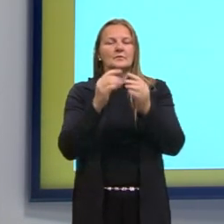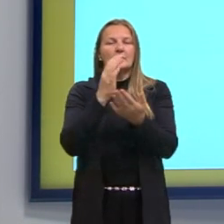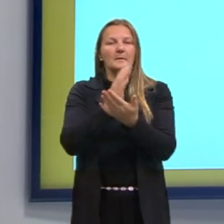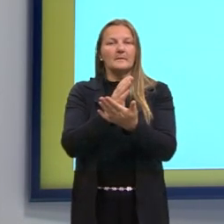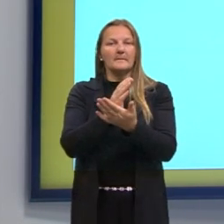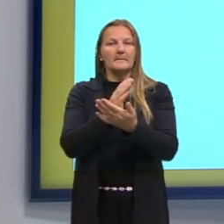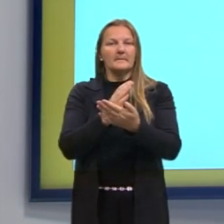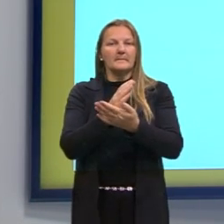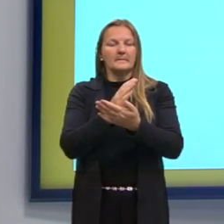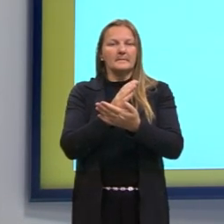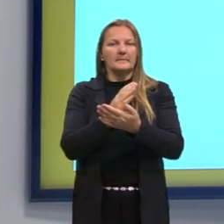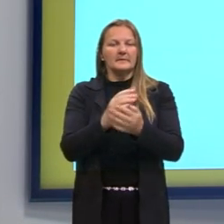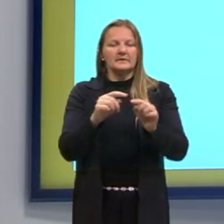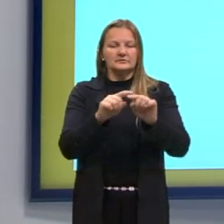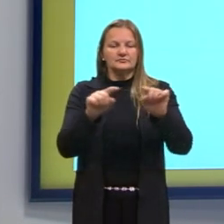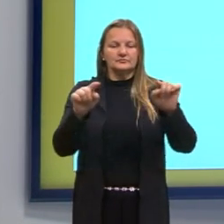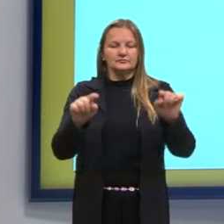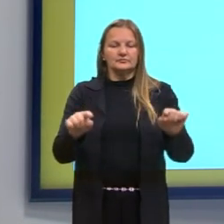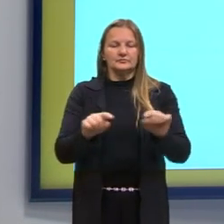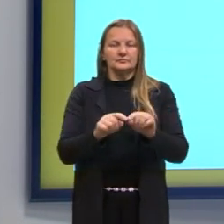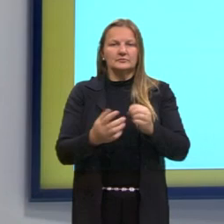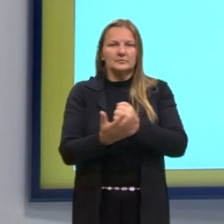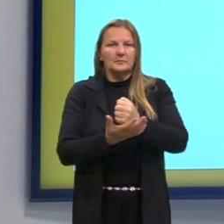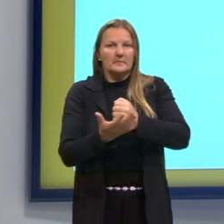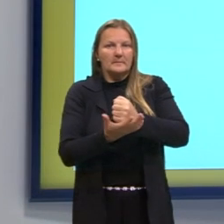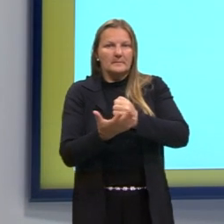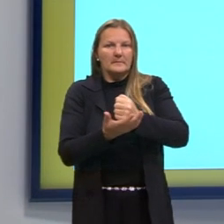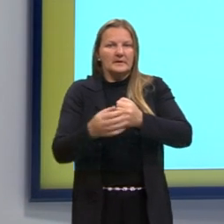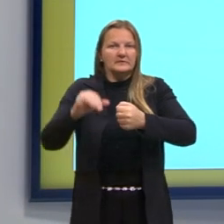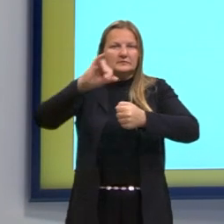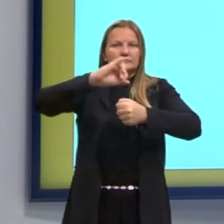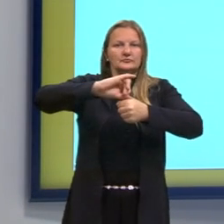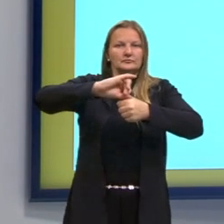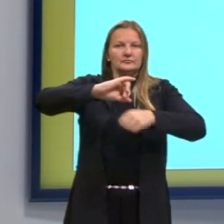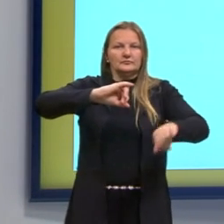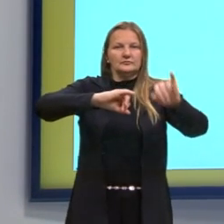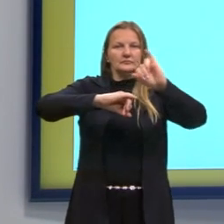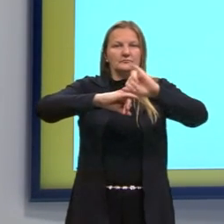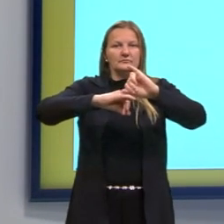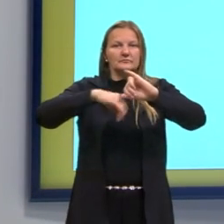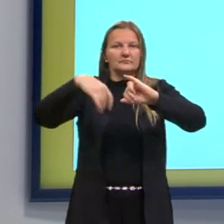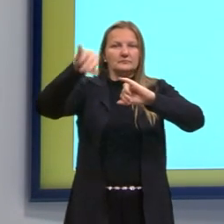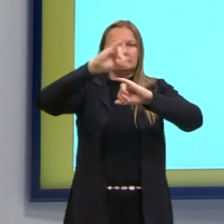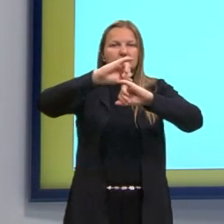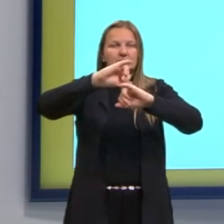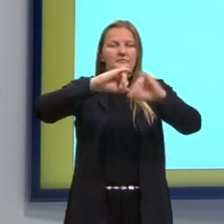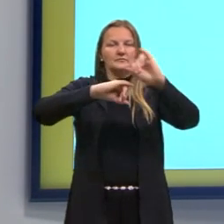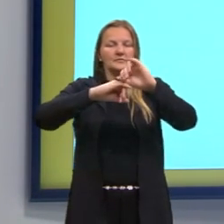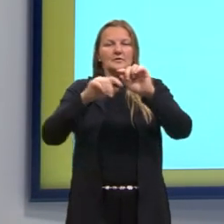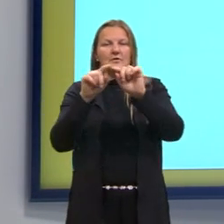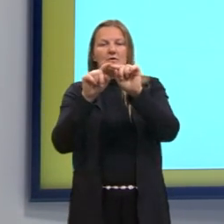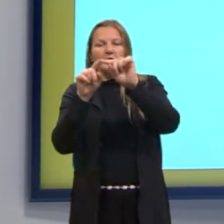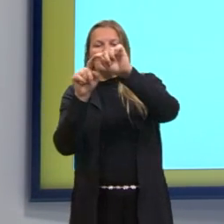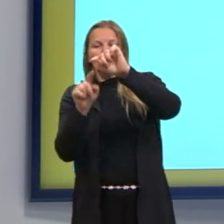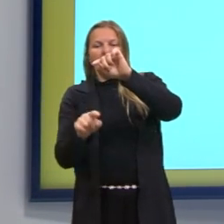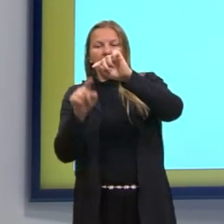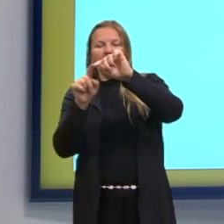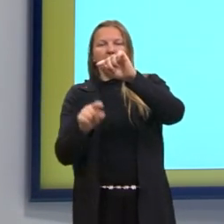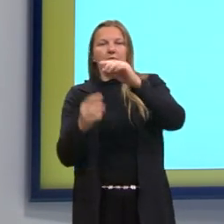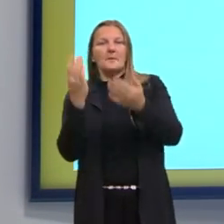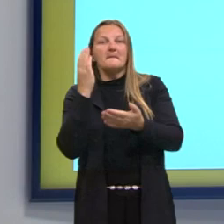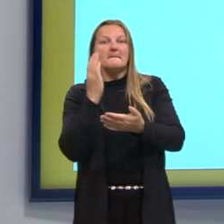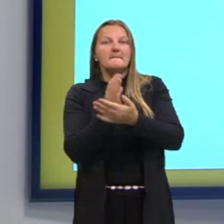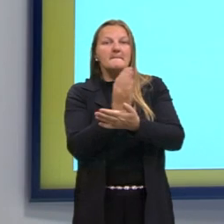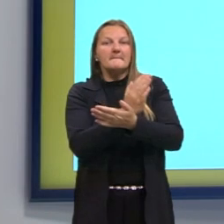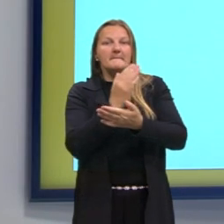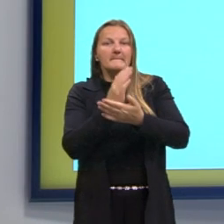da base do quadrado anterior e criando-se um novo quadrado, cujo lado corresponde à metade dessa